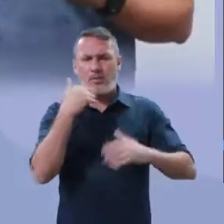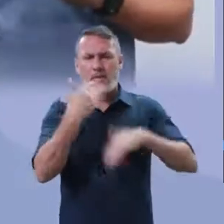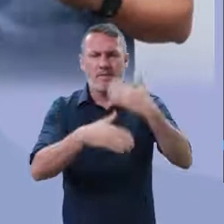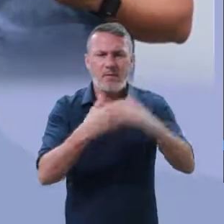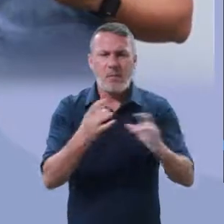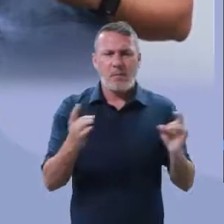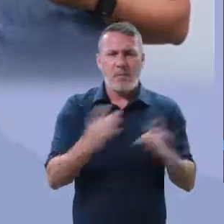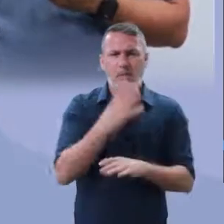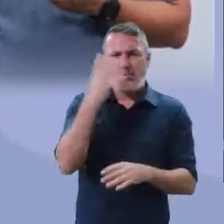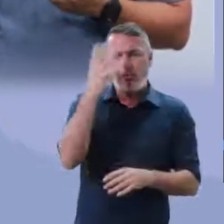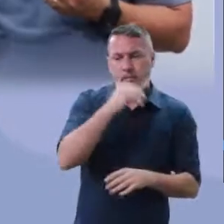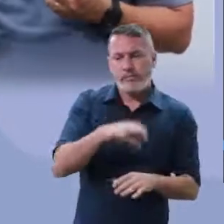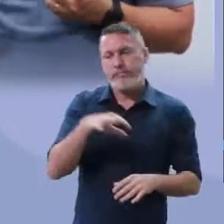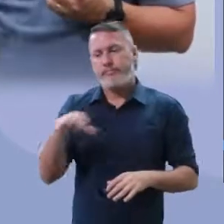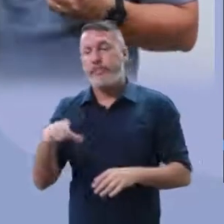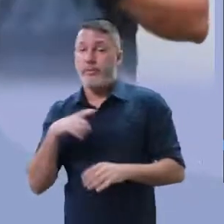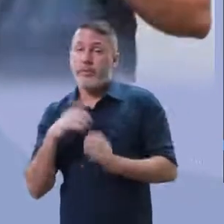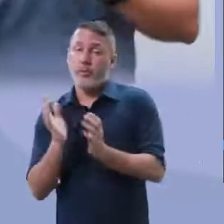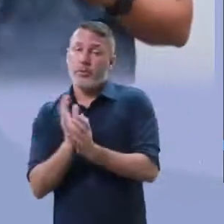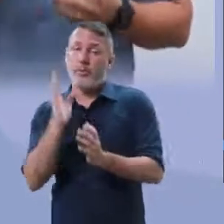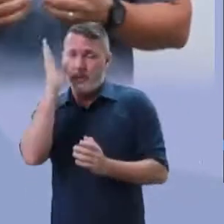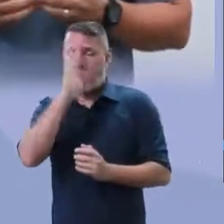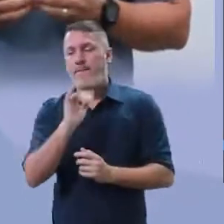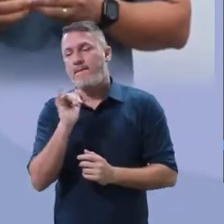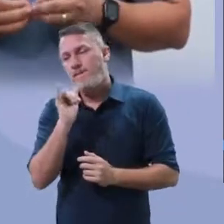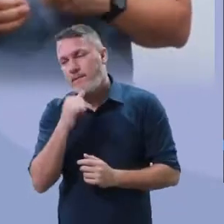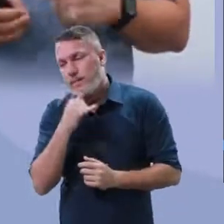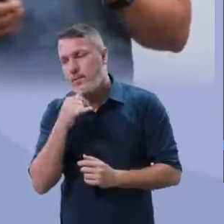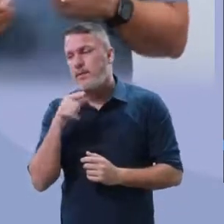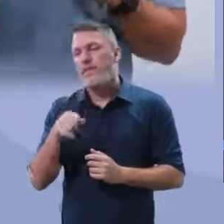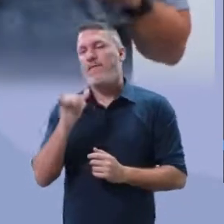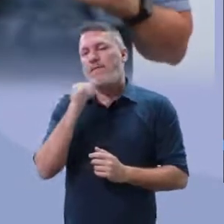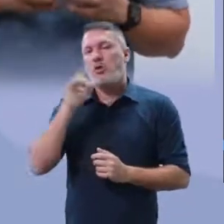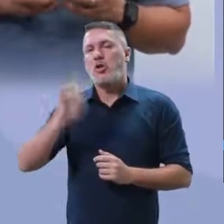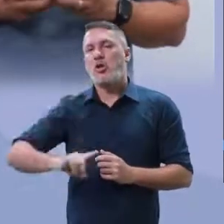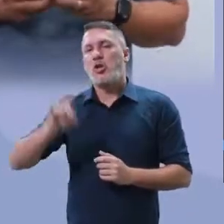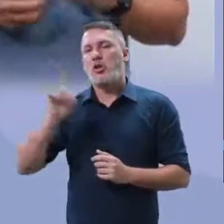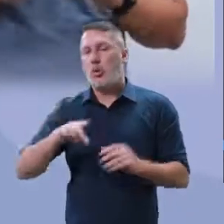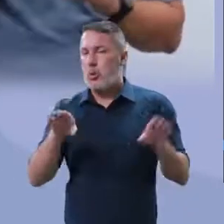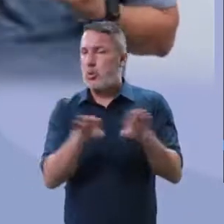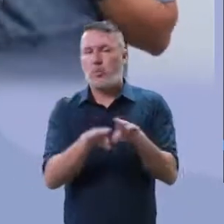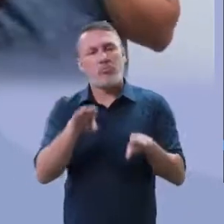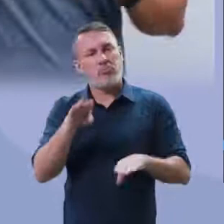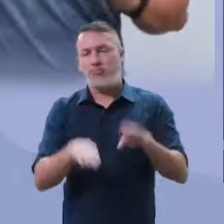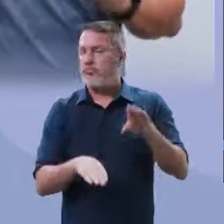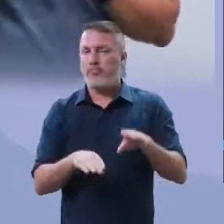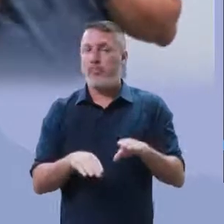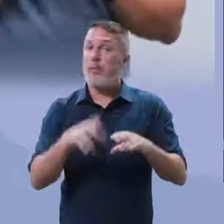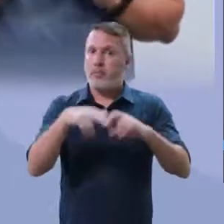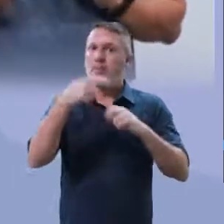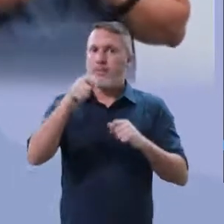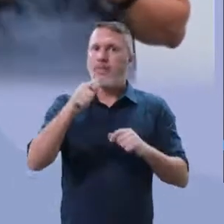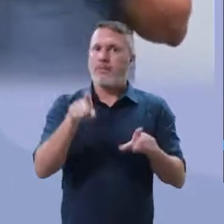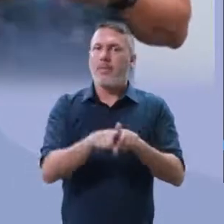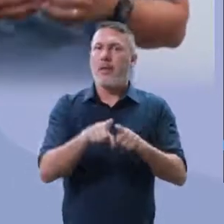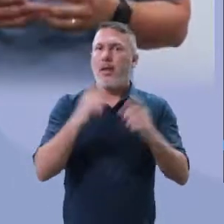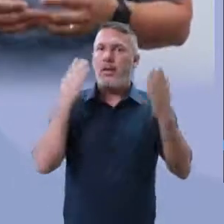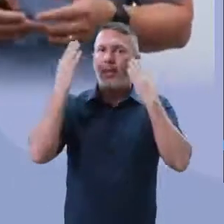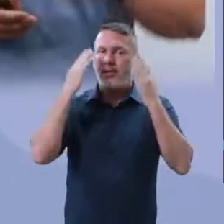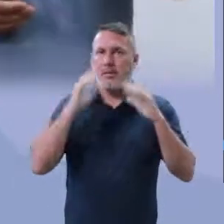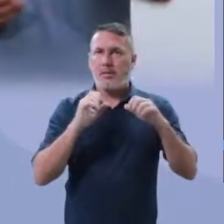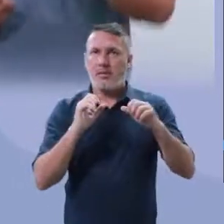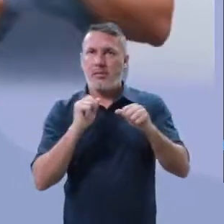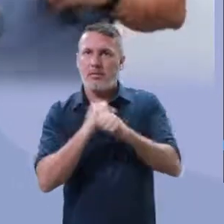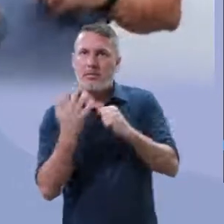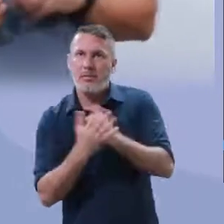e o outro Brasil, infelizmente, infelizmente, esse Brasil não tem os mesmos direitos. E é isso que a gente precisa colocar em evidência